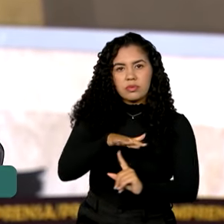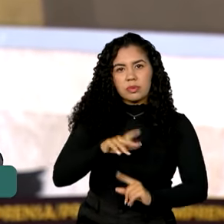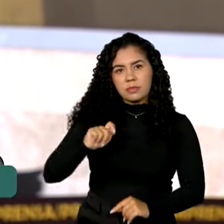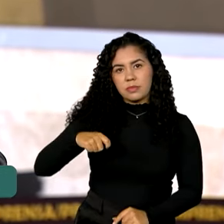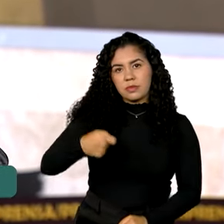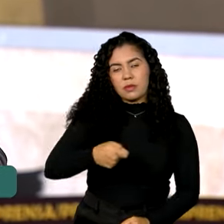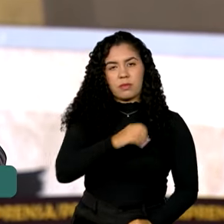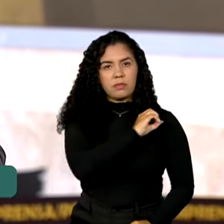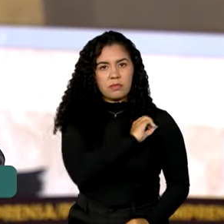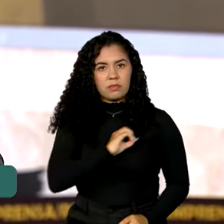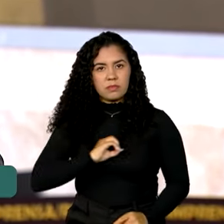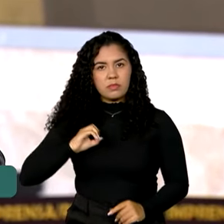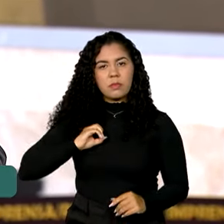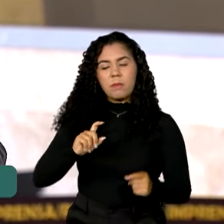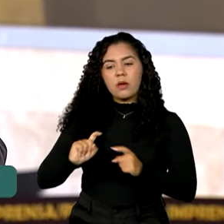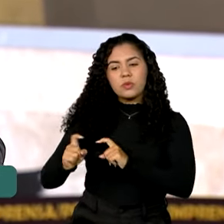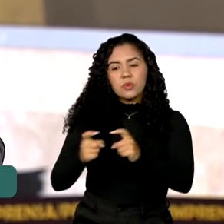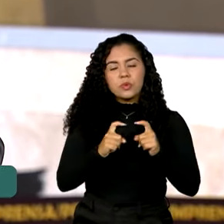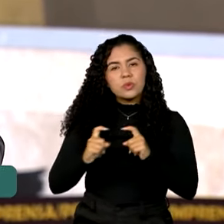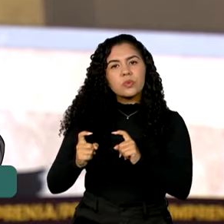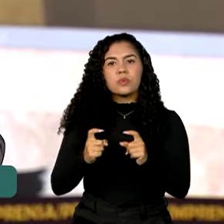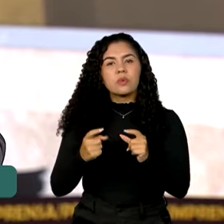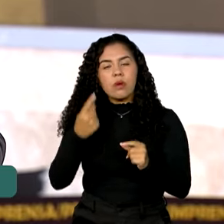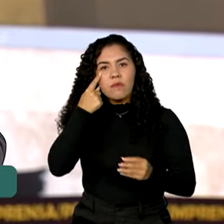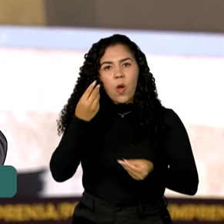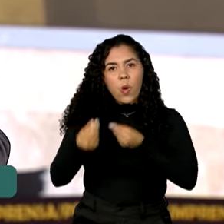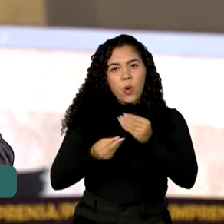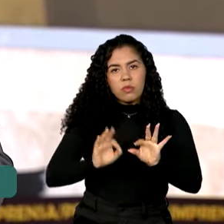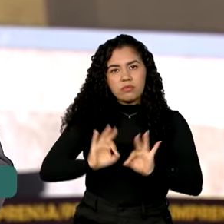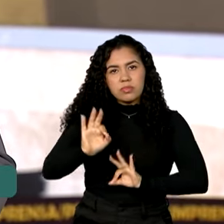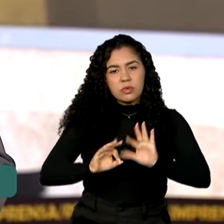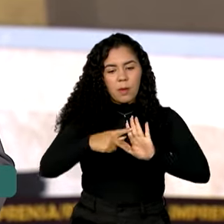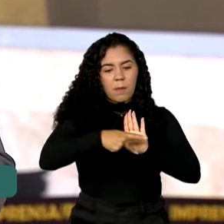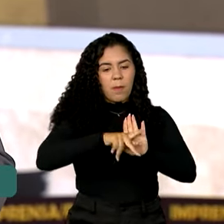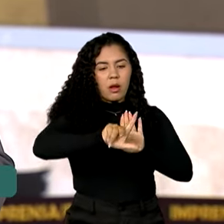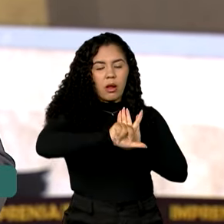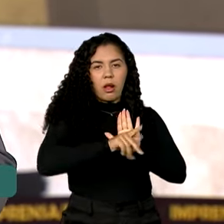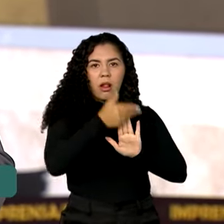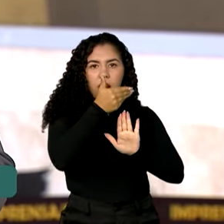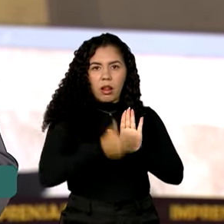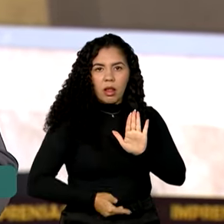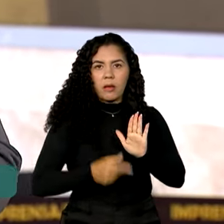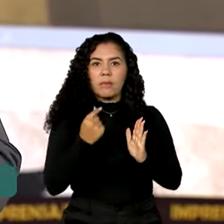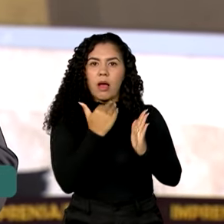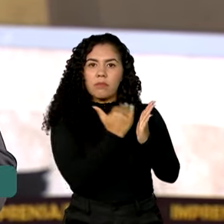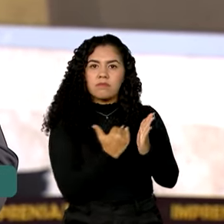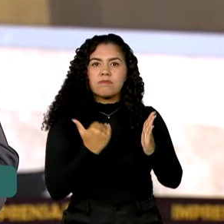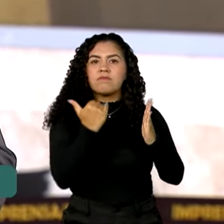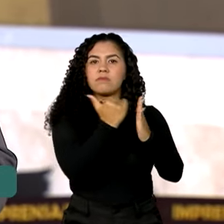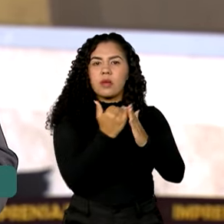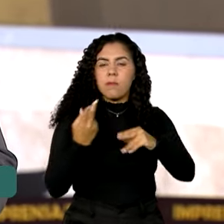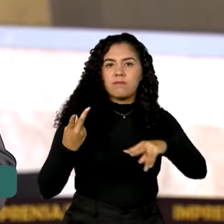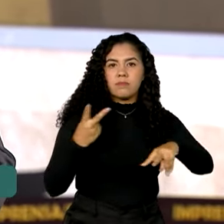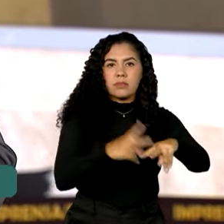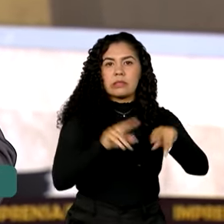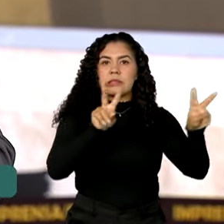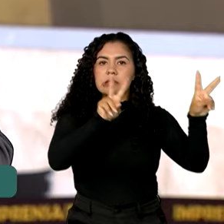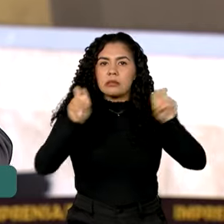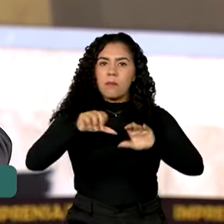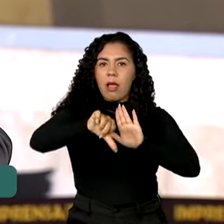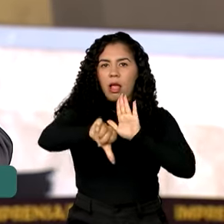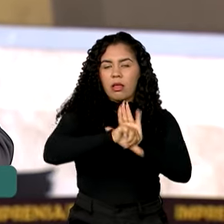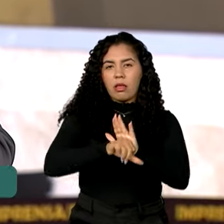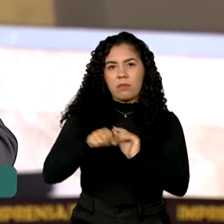vão se reunir para discutir com o presidente o envio de um projeto de lei que aumenta as sanções penais para crimes ambientais